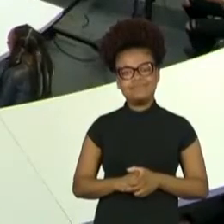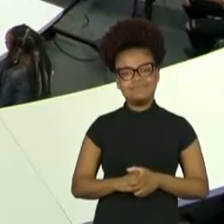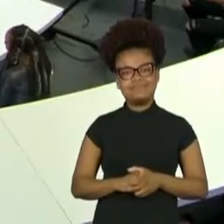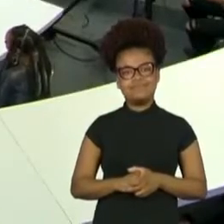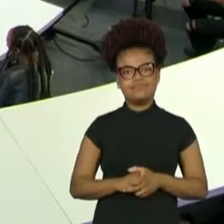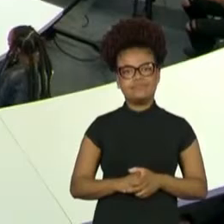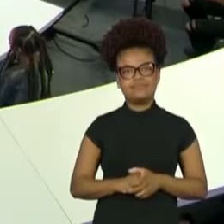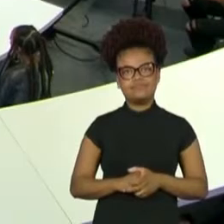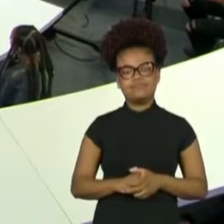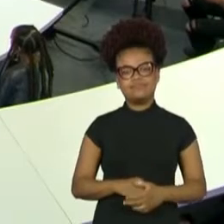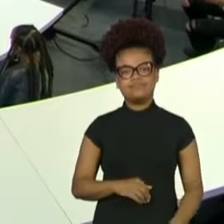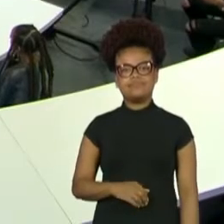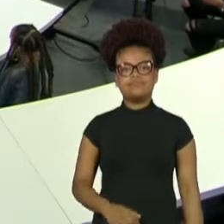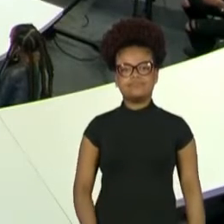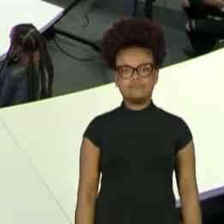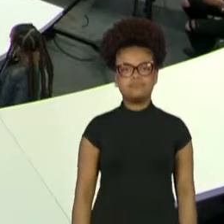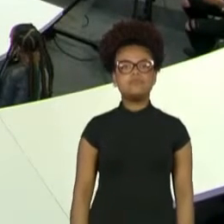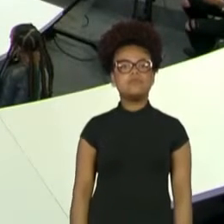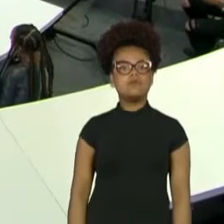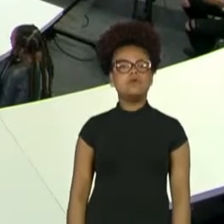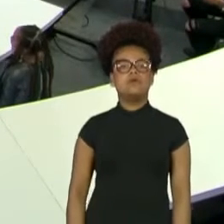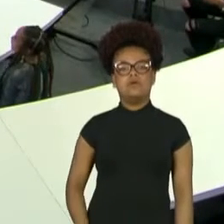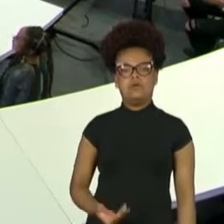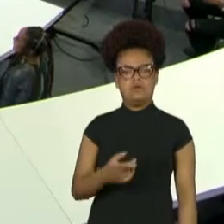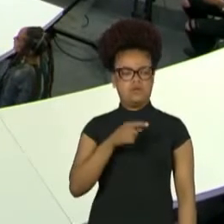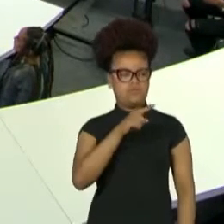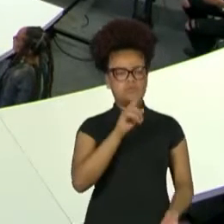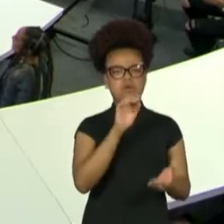Zé, você foi casada quantas vezes? Cinco? Sim.